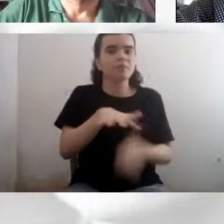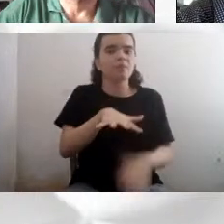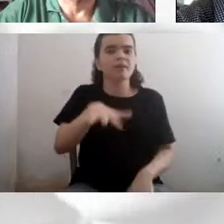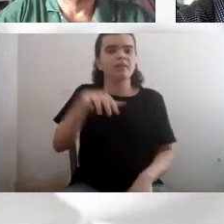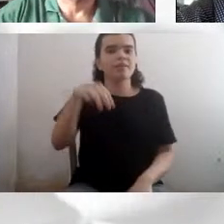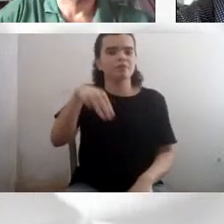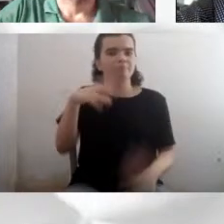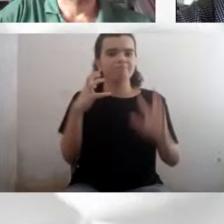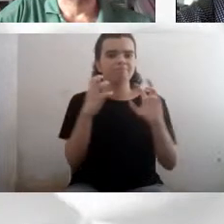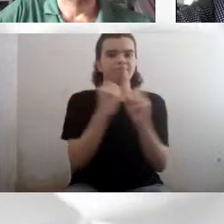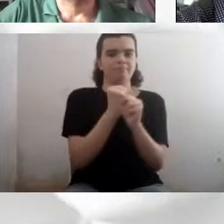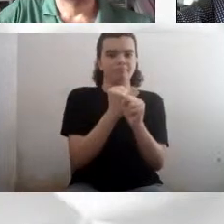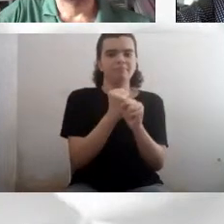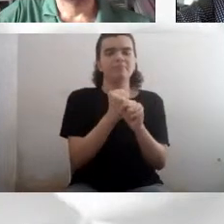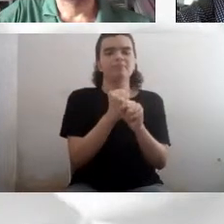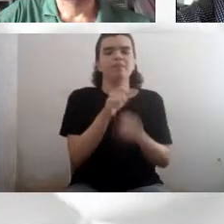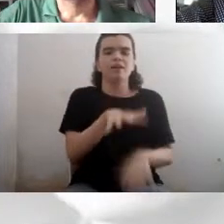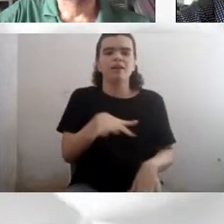mensagem.